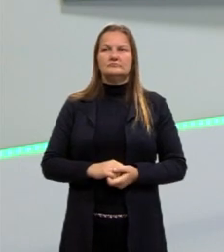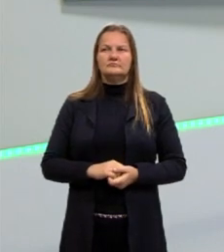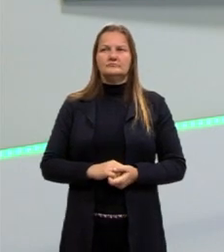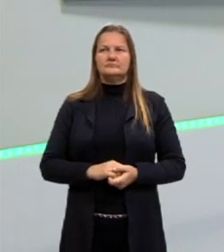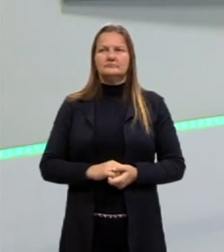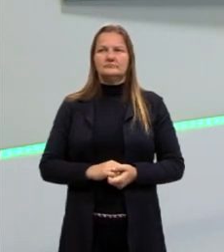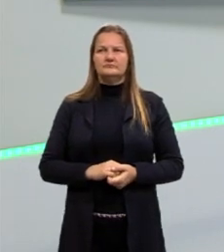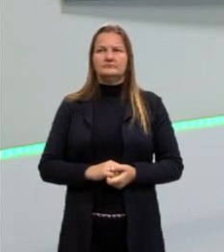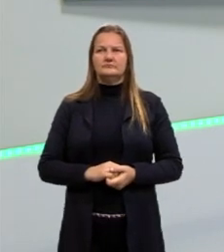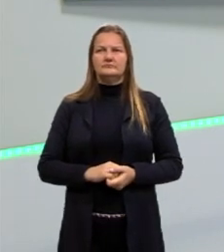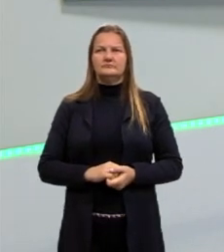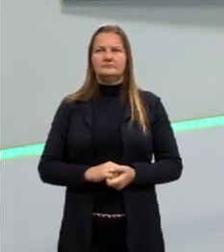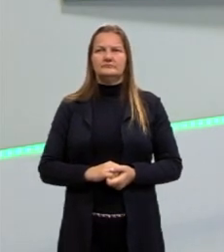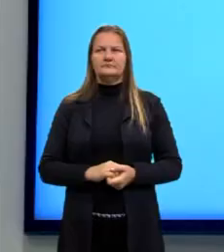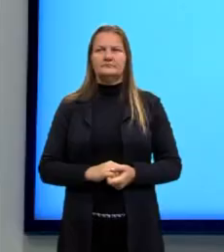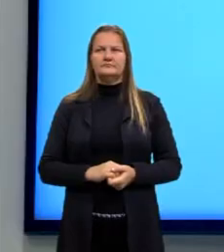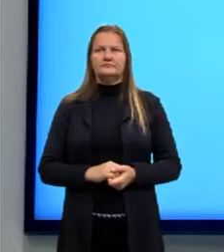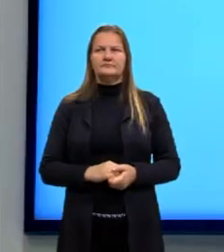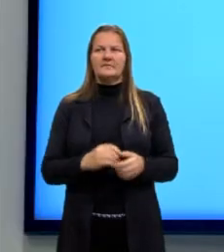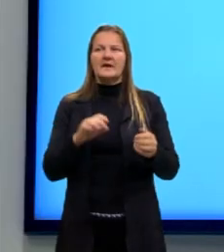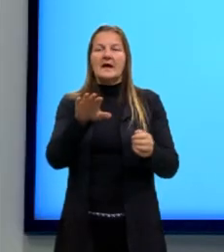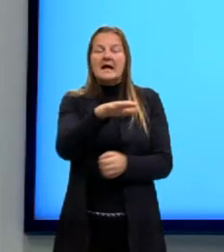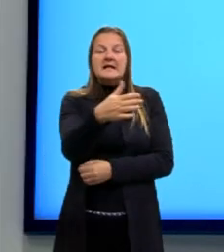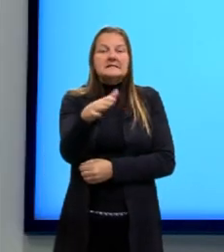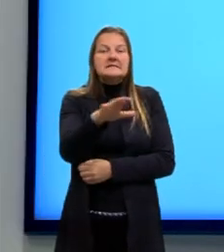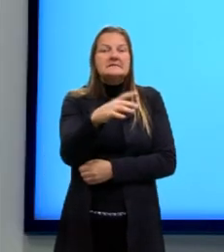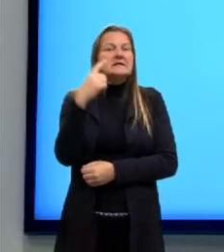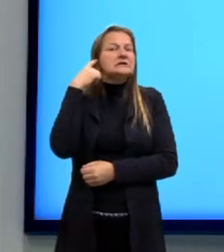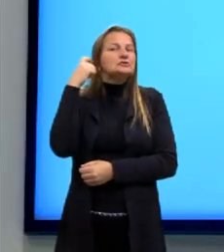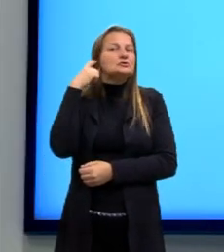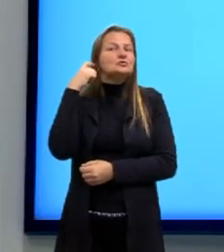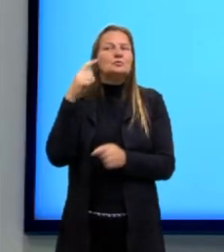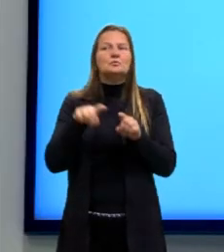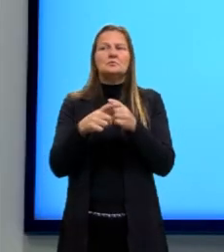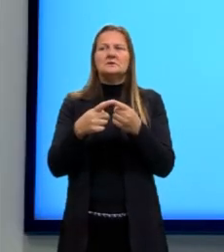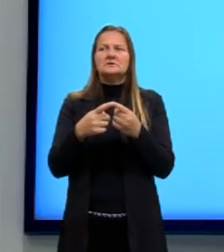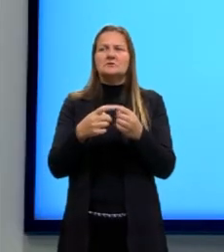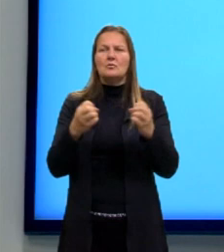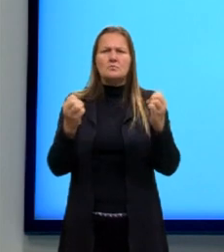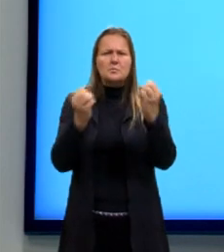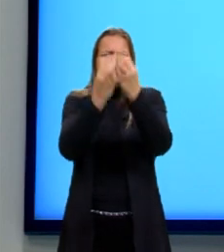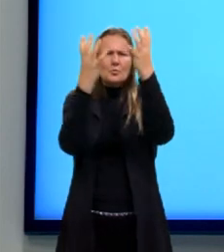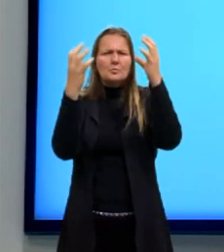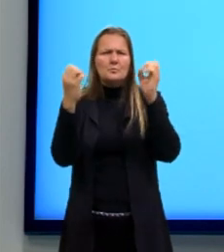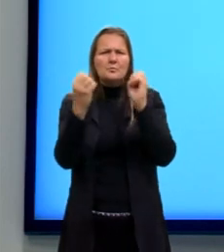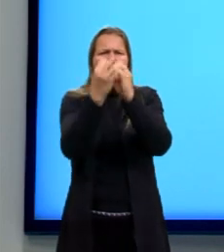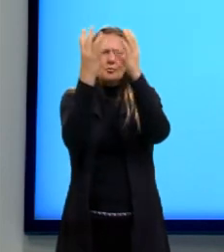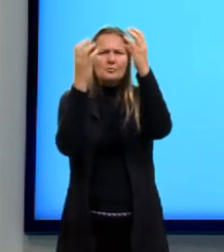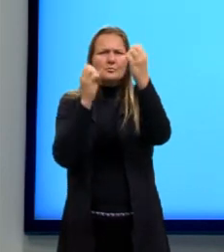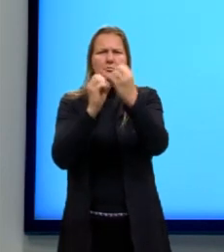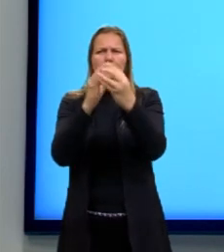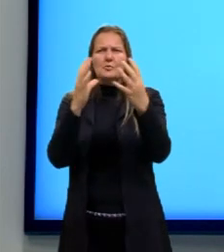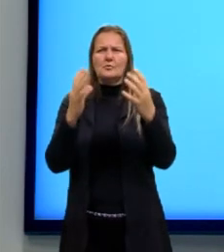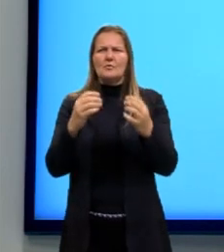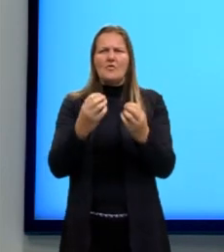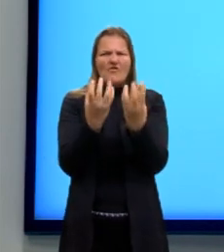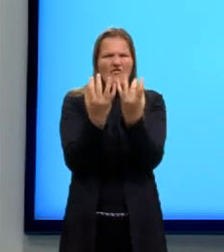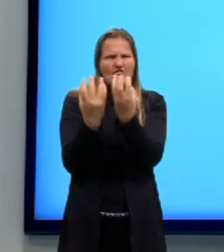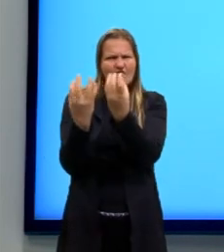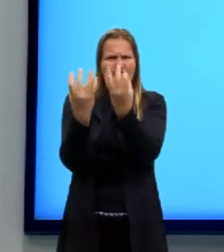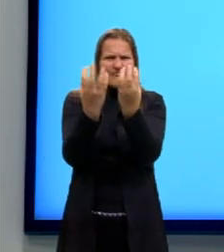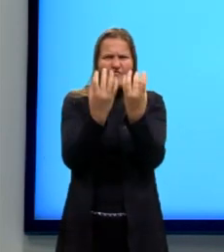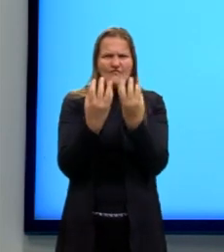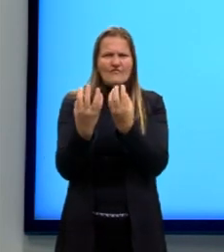som envolvido. E muitas vezes, não só o som, mas essas grandes explosões aqui, onde a gente vê muito fogo,